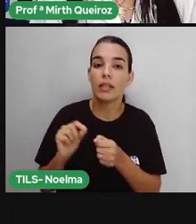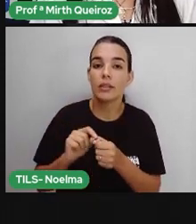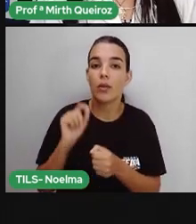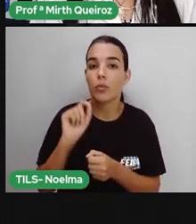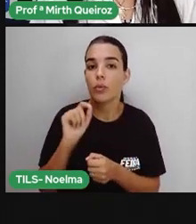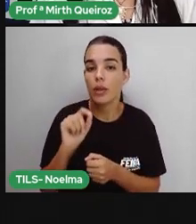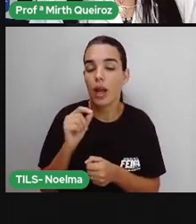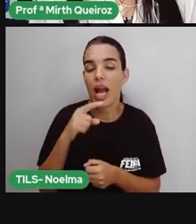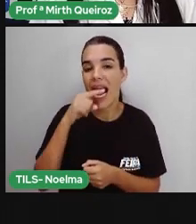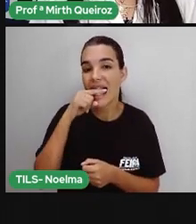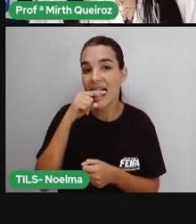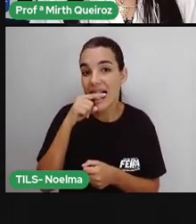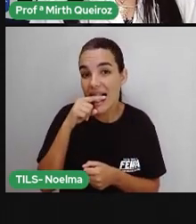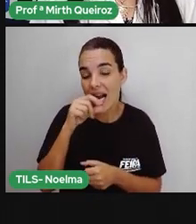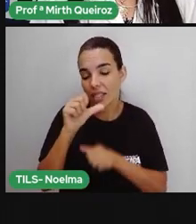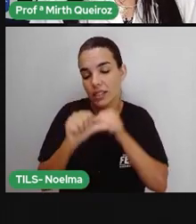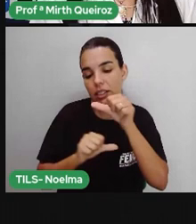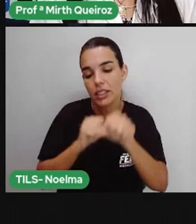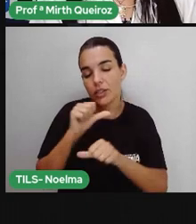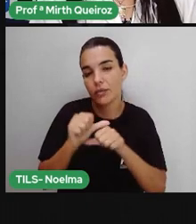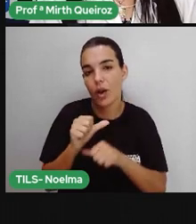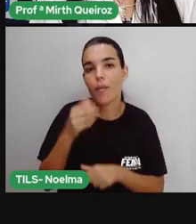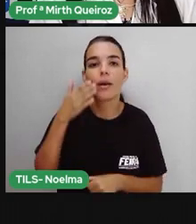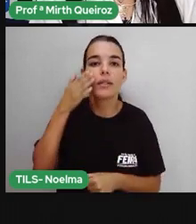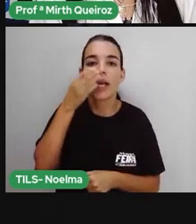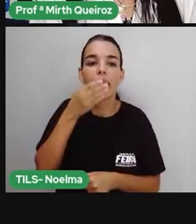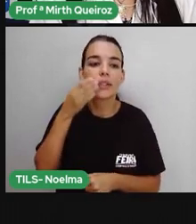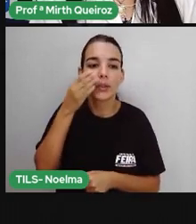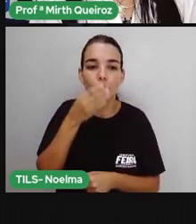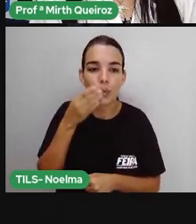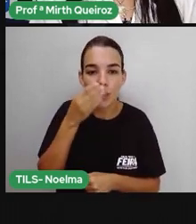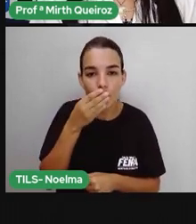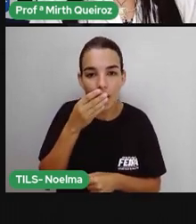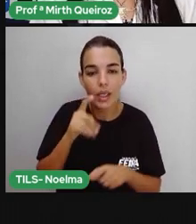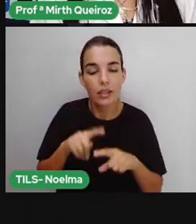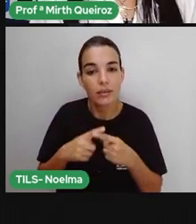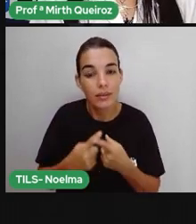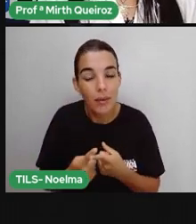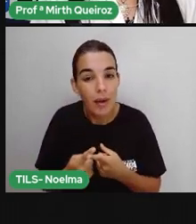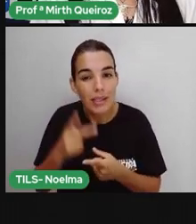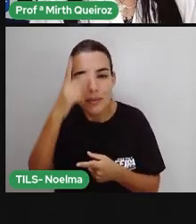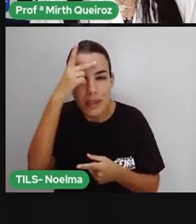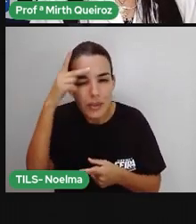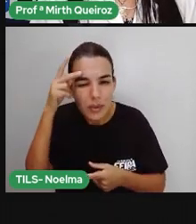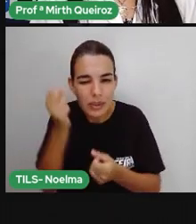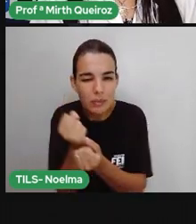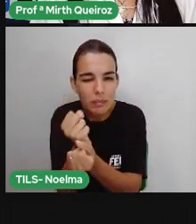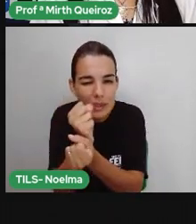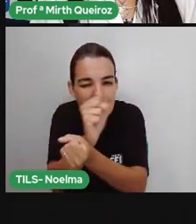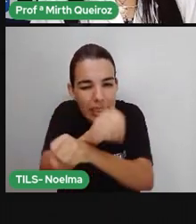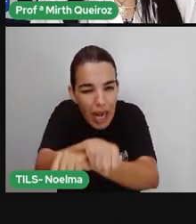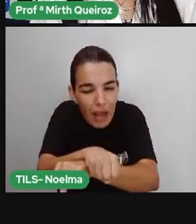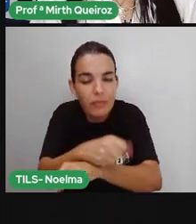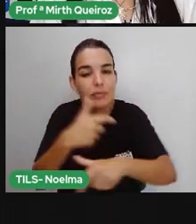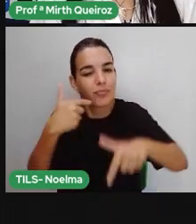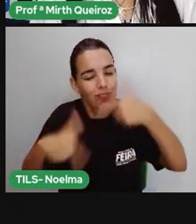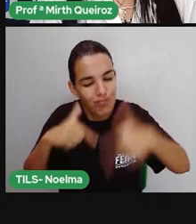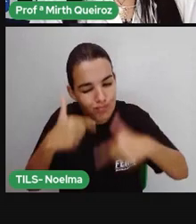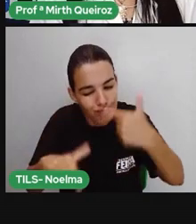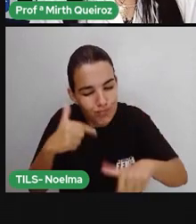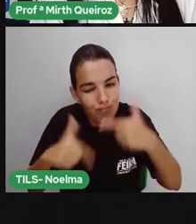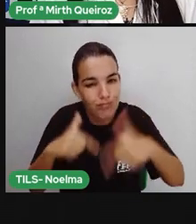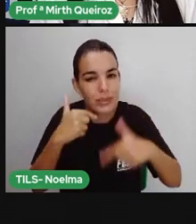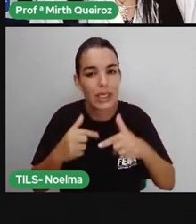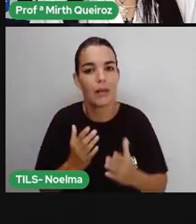para a produção de açúcar. E nós tínhamos como mão de obra e os estravos, né? Na época.